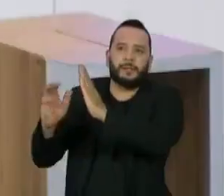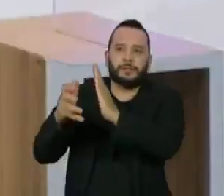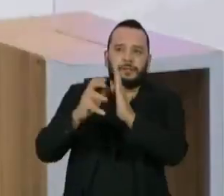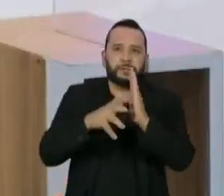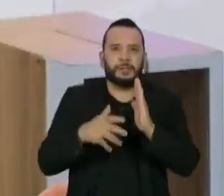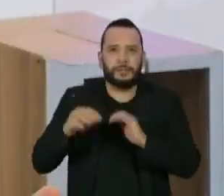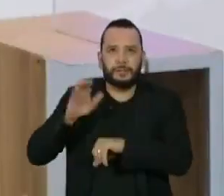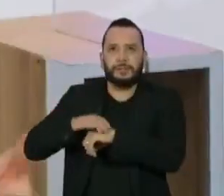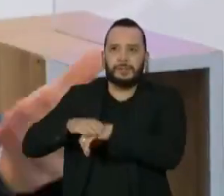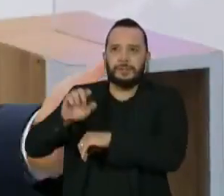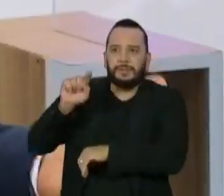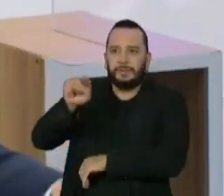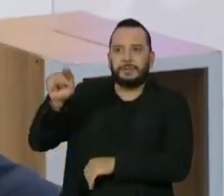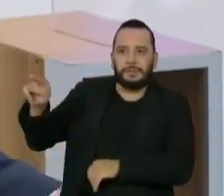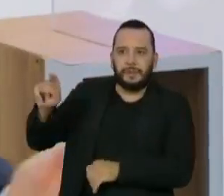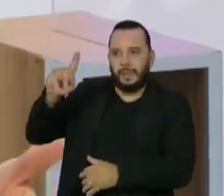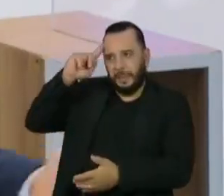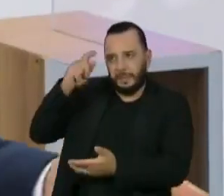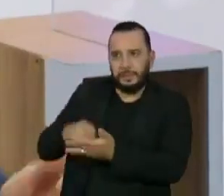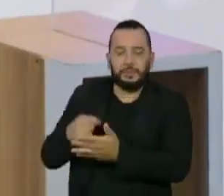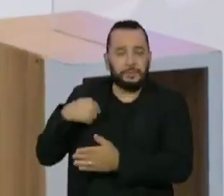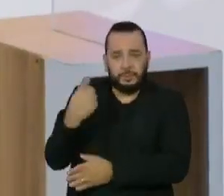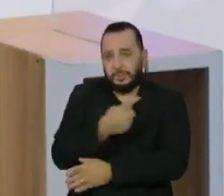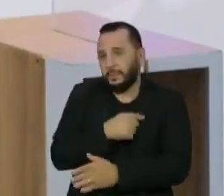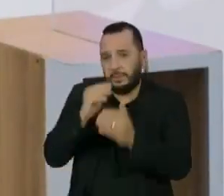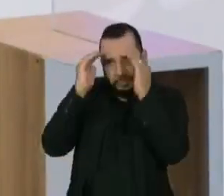partidos e que nós temos que acatar dentro da democracia.